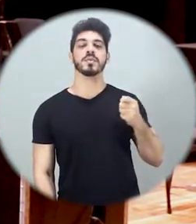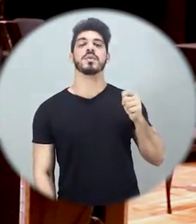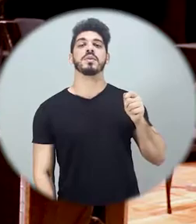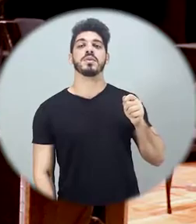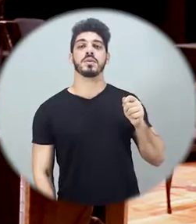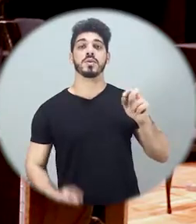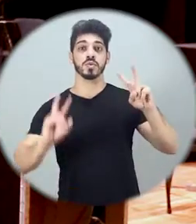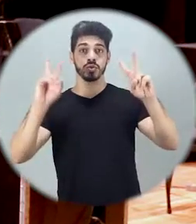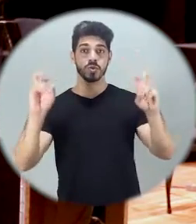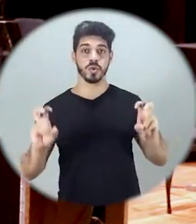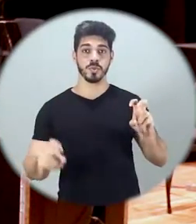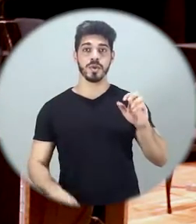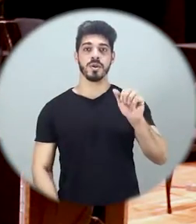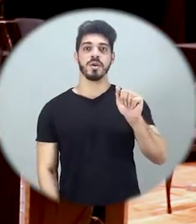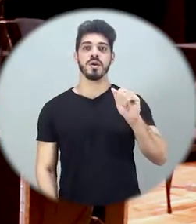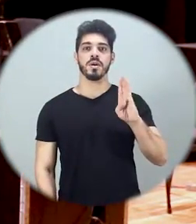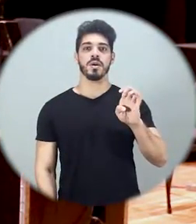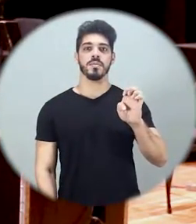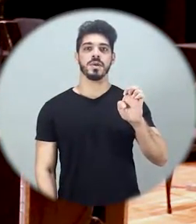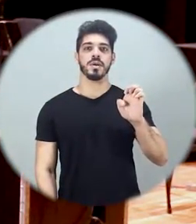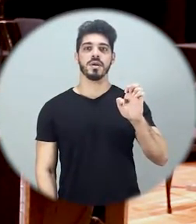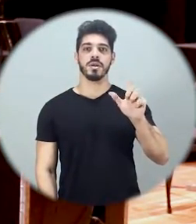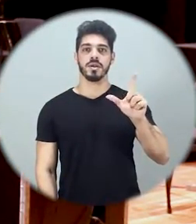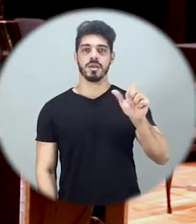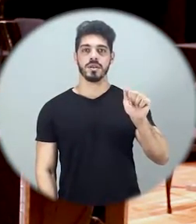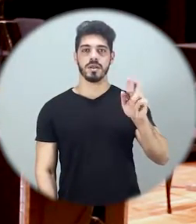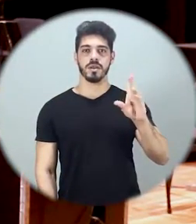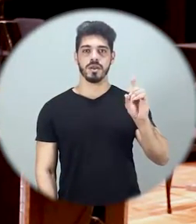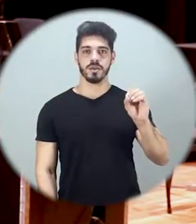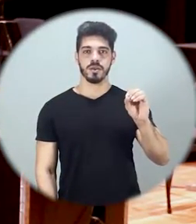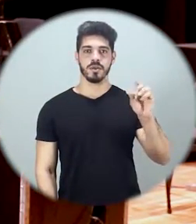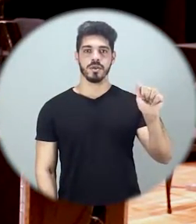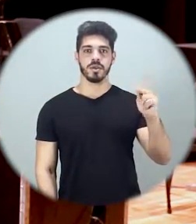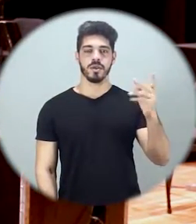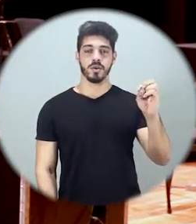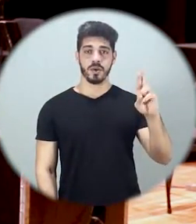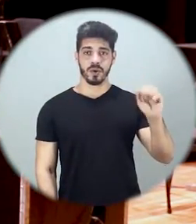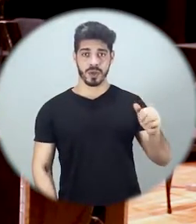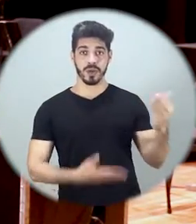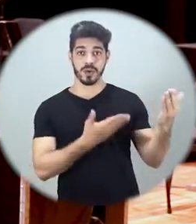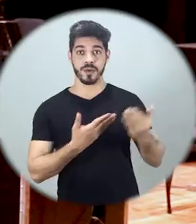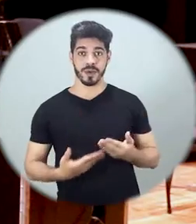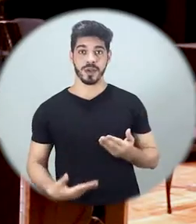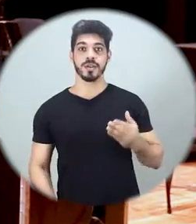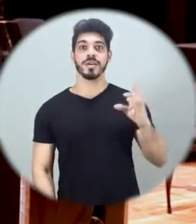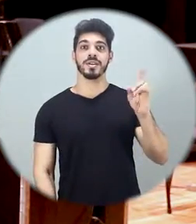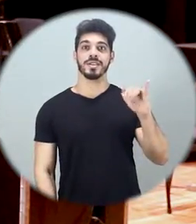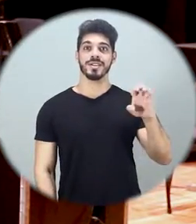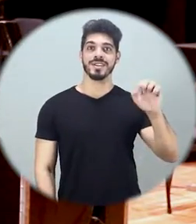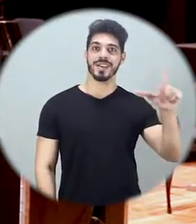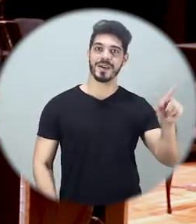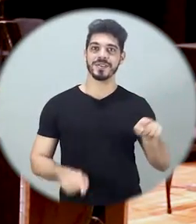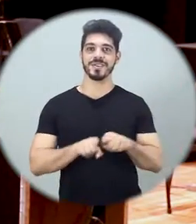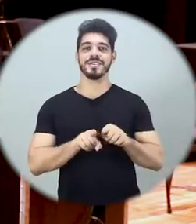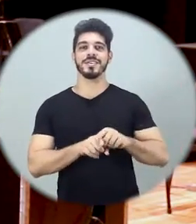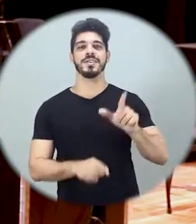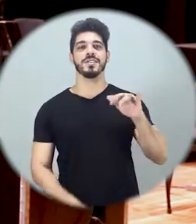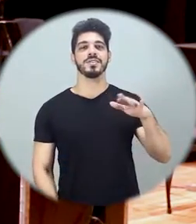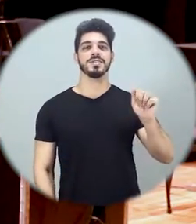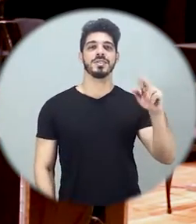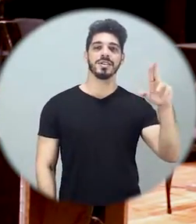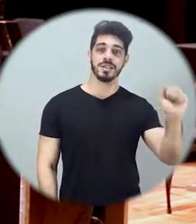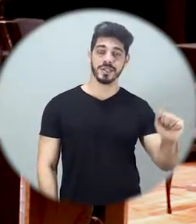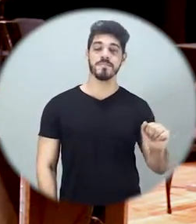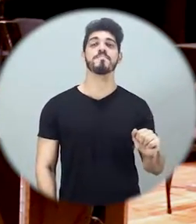Abelardo da Hora. Os convidados são Daniel da Hora e Luciana Oliveira. Programação da